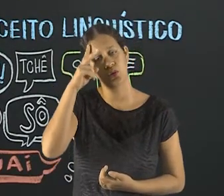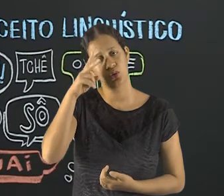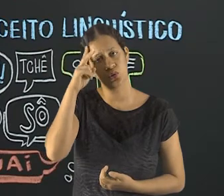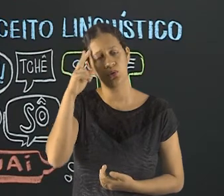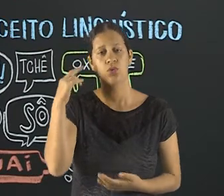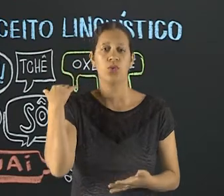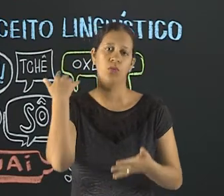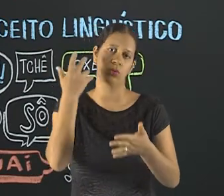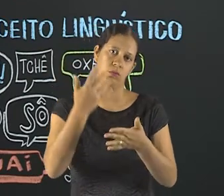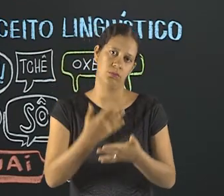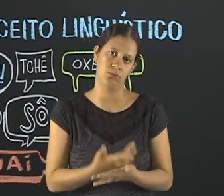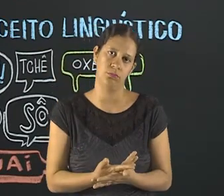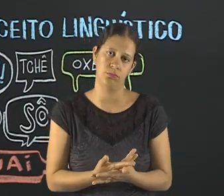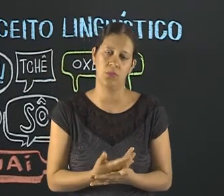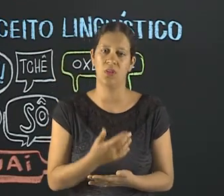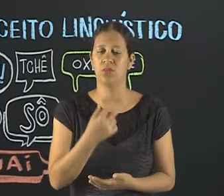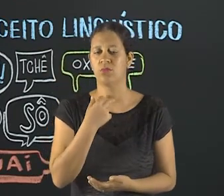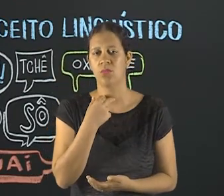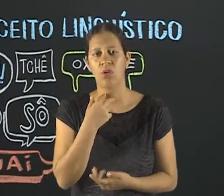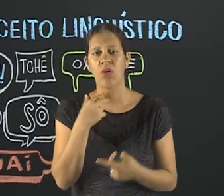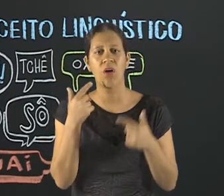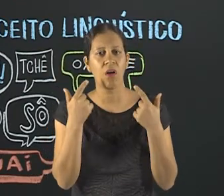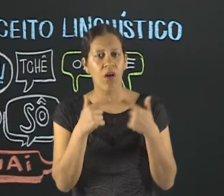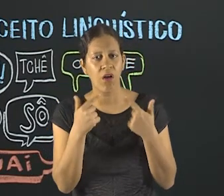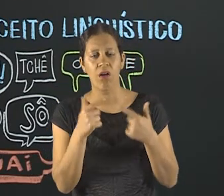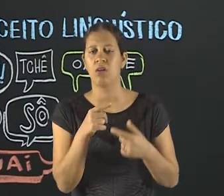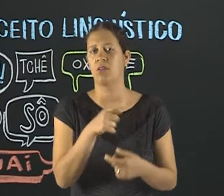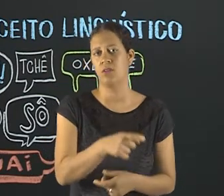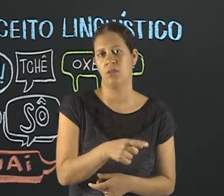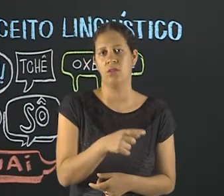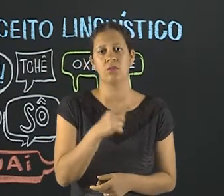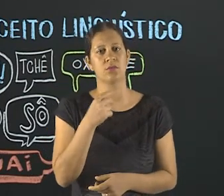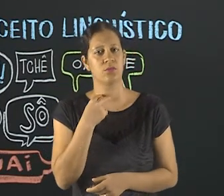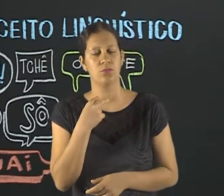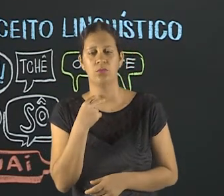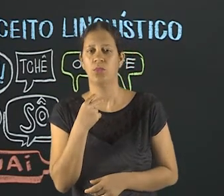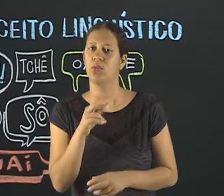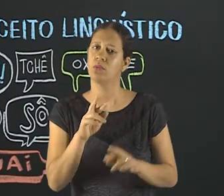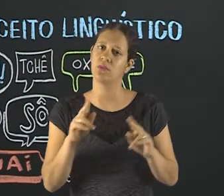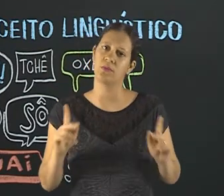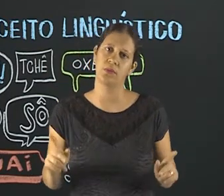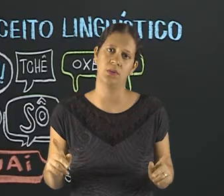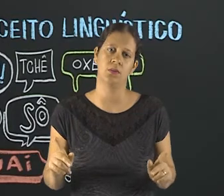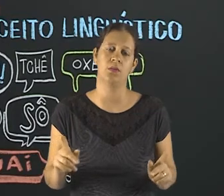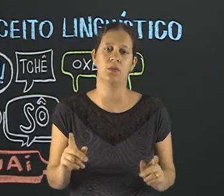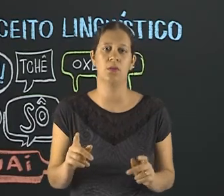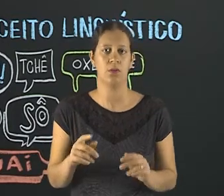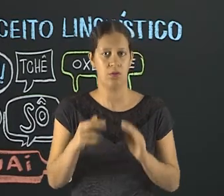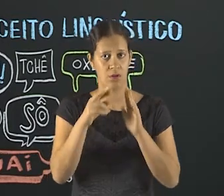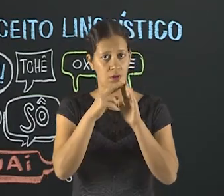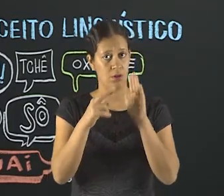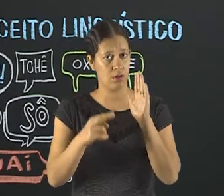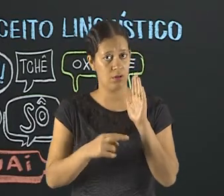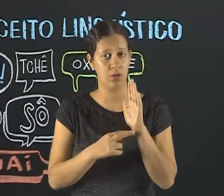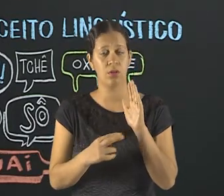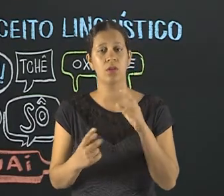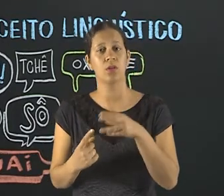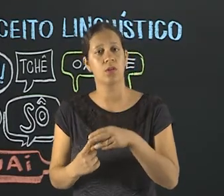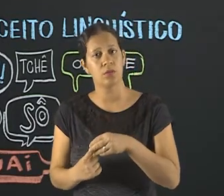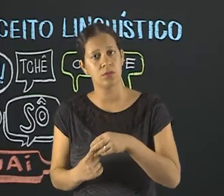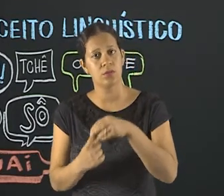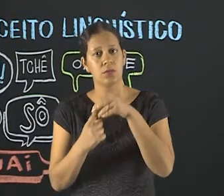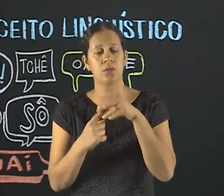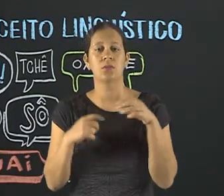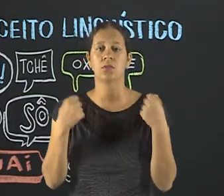compreender isso só olhando para a pessoa. Então, nada de debochar, nada de ridicularizar quem utiliza uma variedade diferente da sua. A norma padrão não é a única.